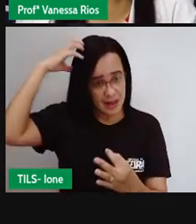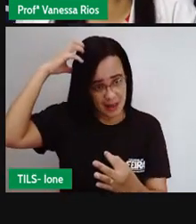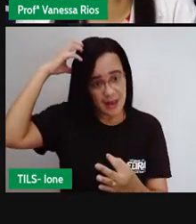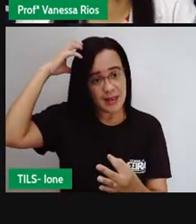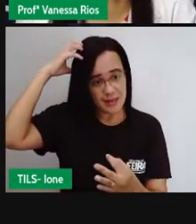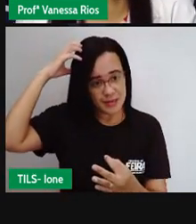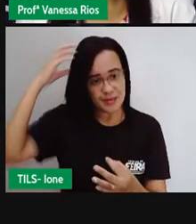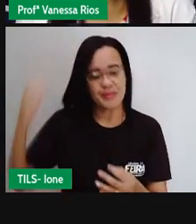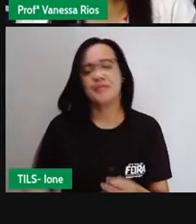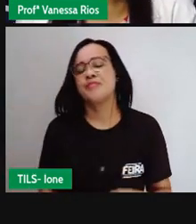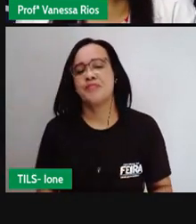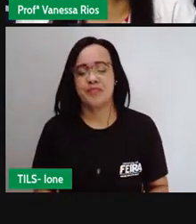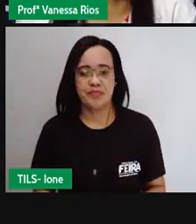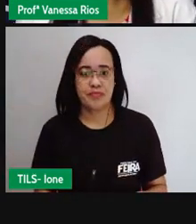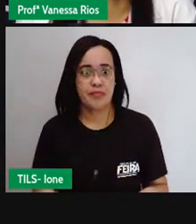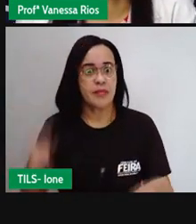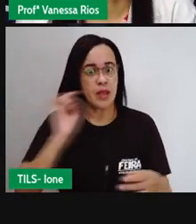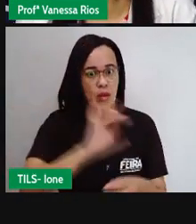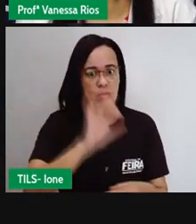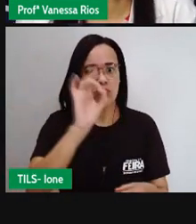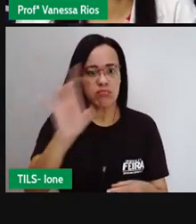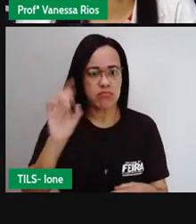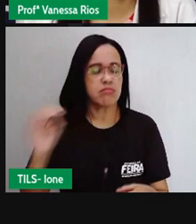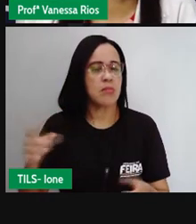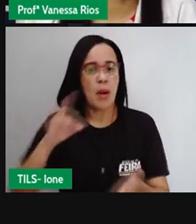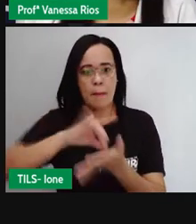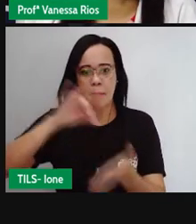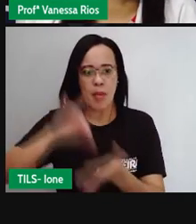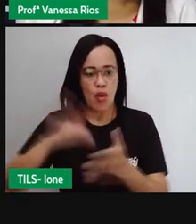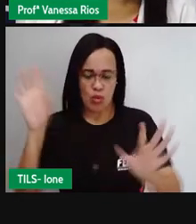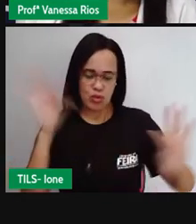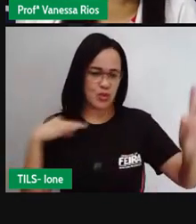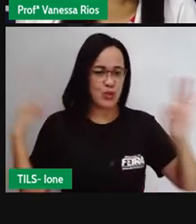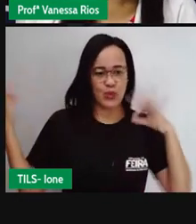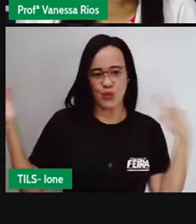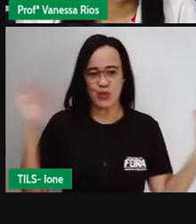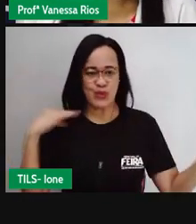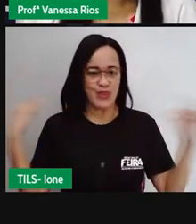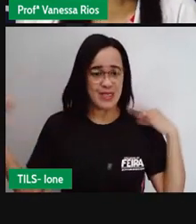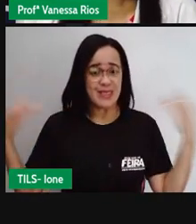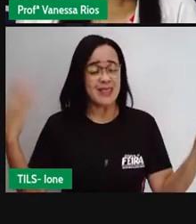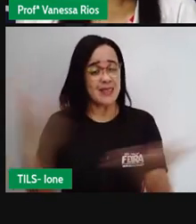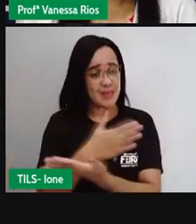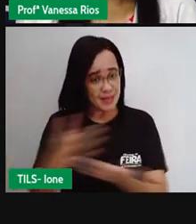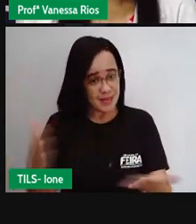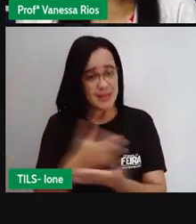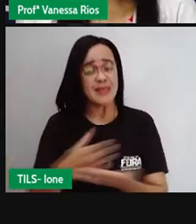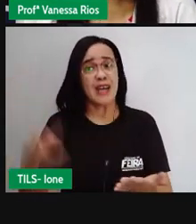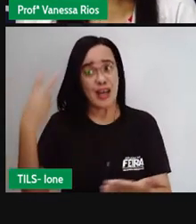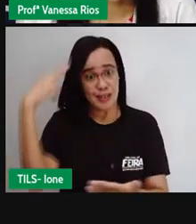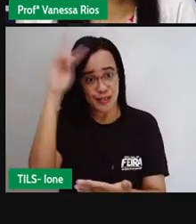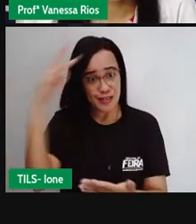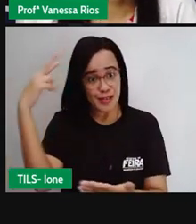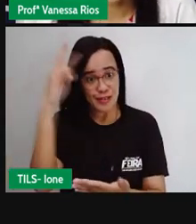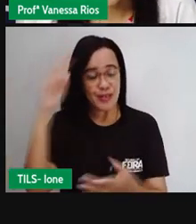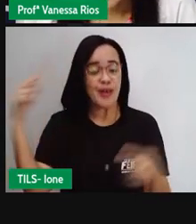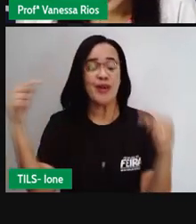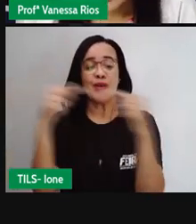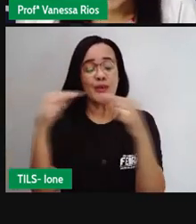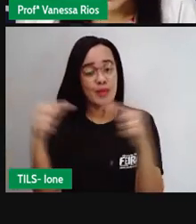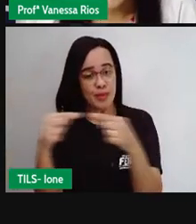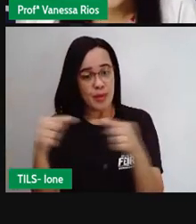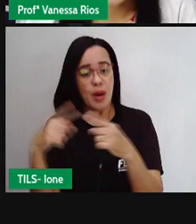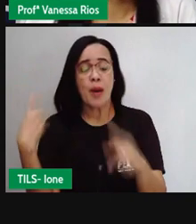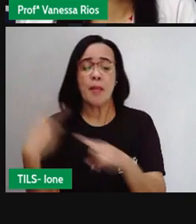desses pontos turísticos hoje, né? Fizeram parte dessa história. Salvador foi uma cidade fundada aí, ó,